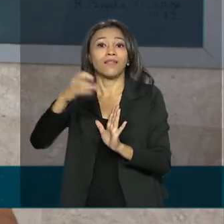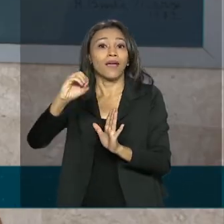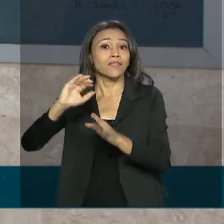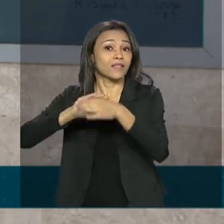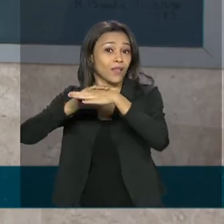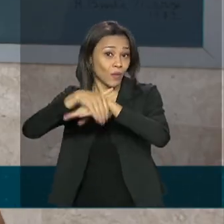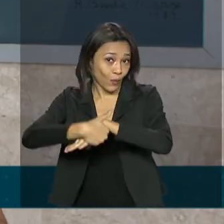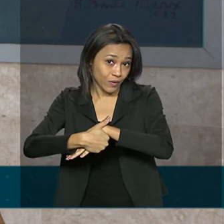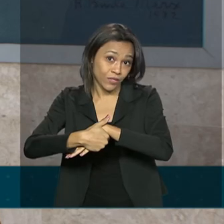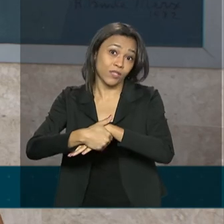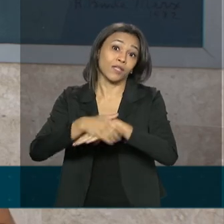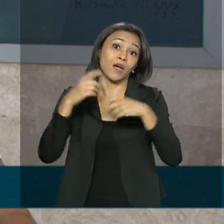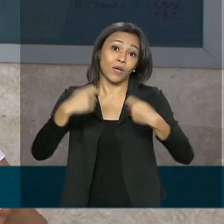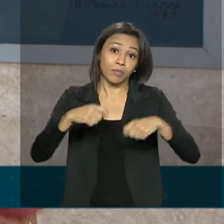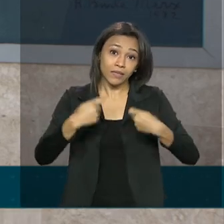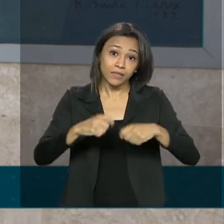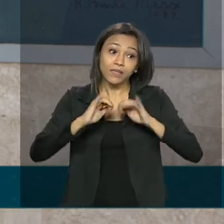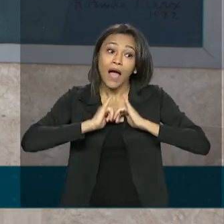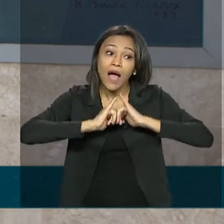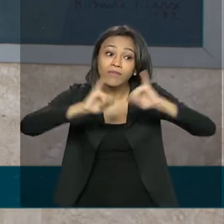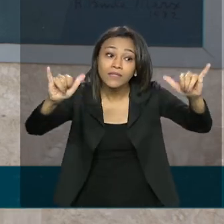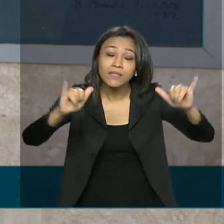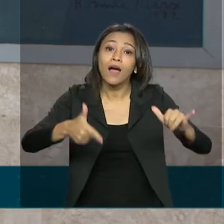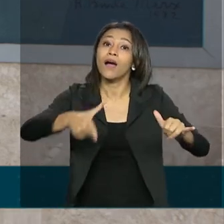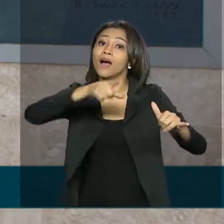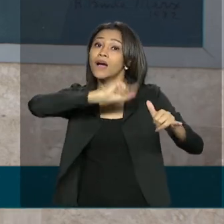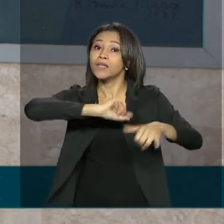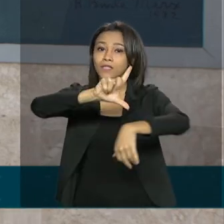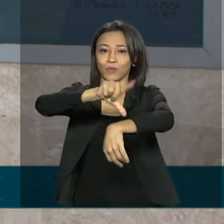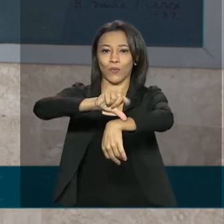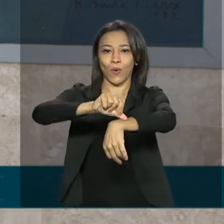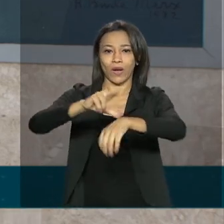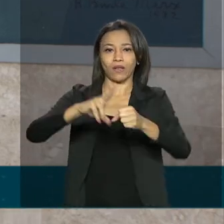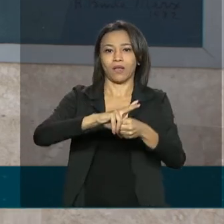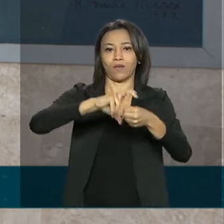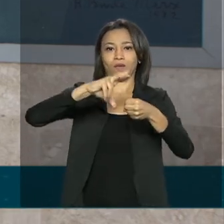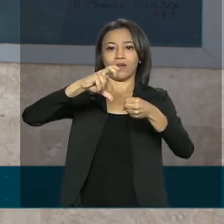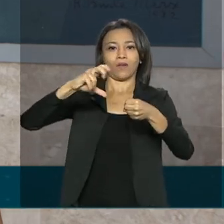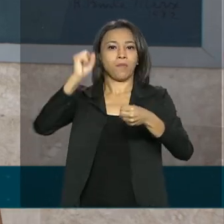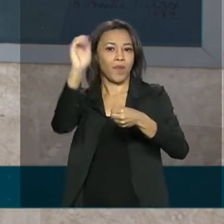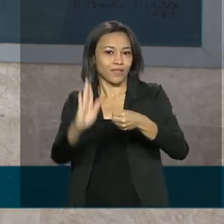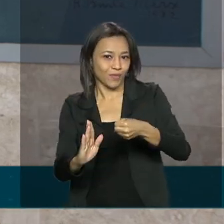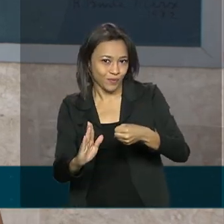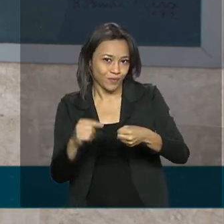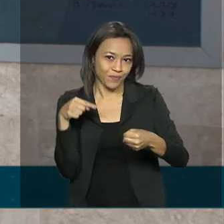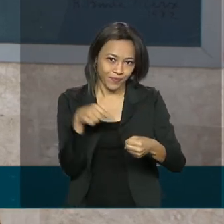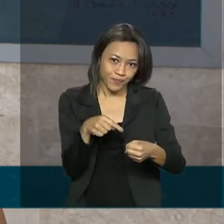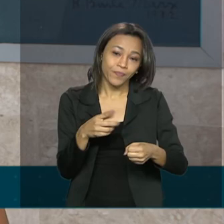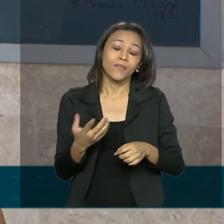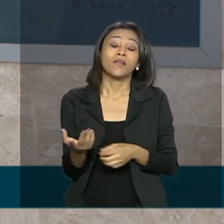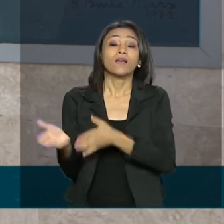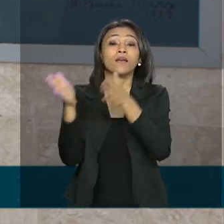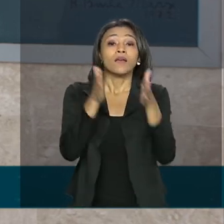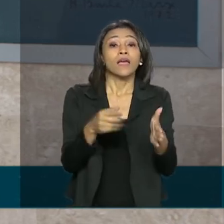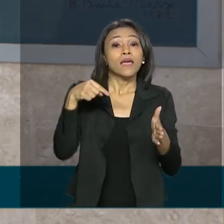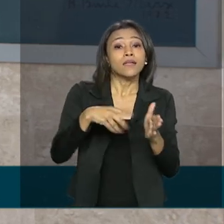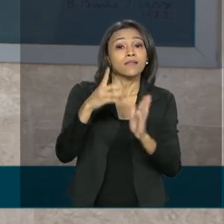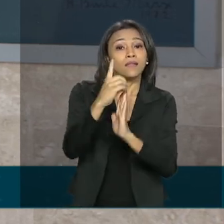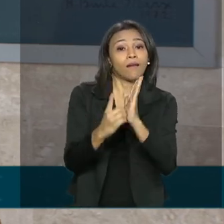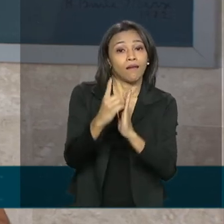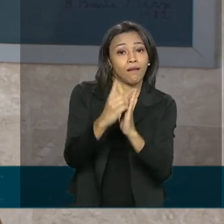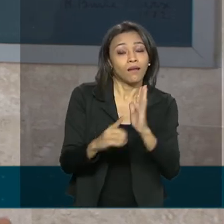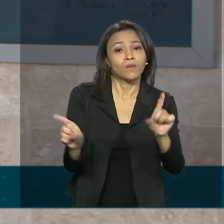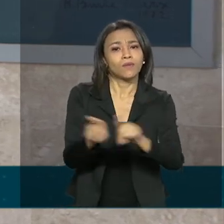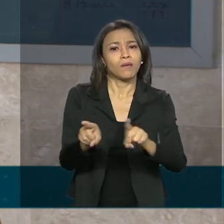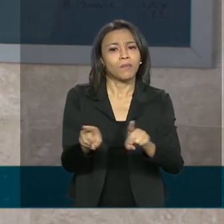agora terão de informar aos ouvintes com antecedência o horário dessa retransmissão. Esse decreto também dispensa